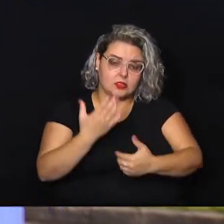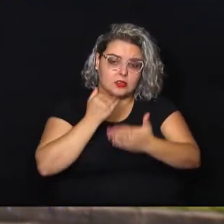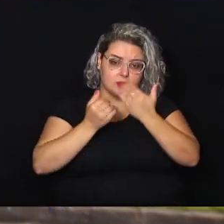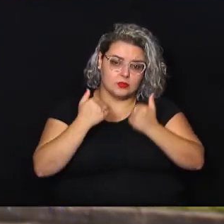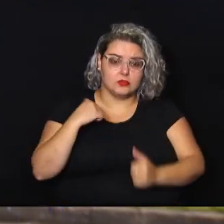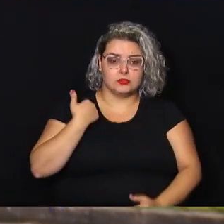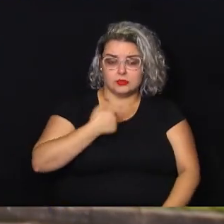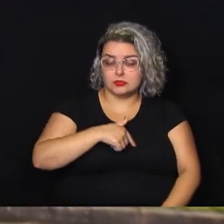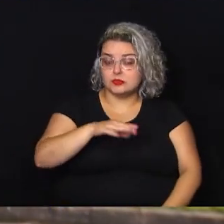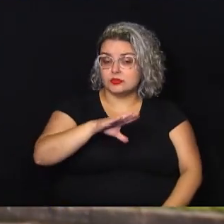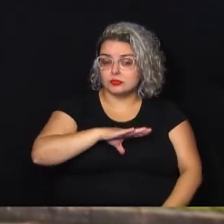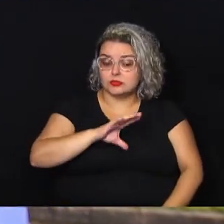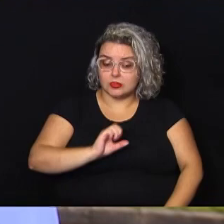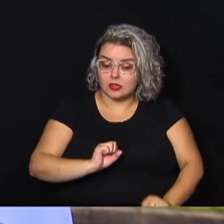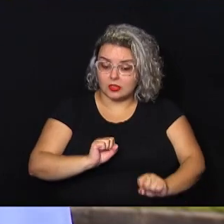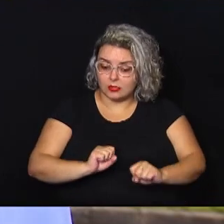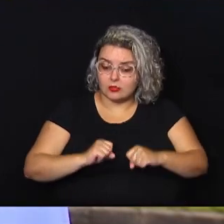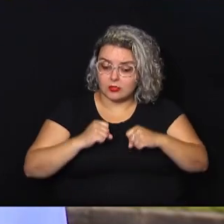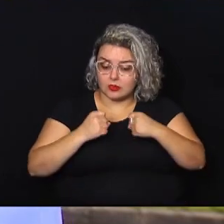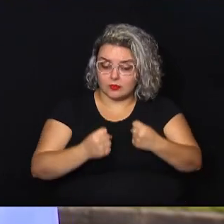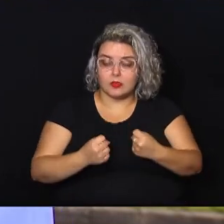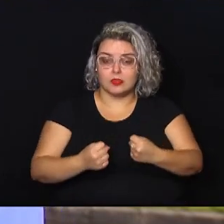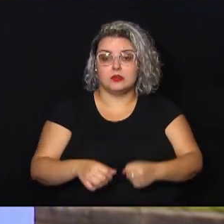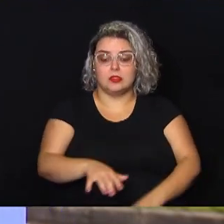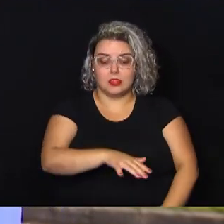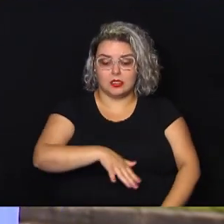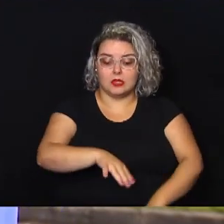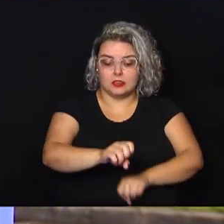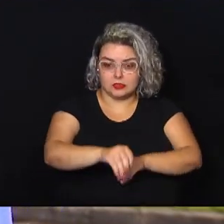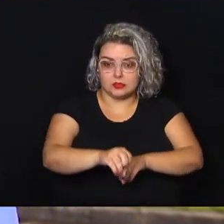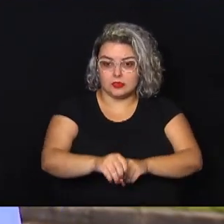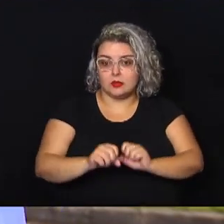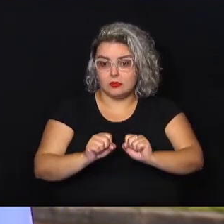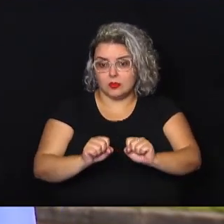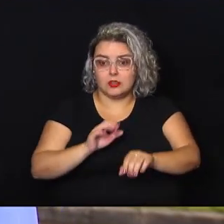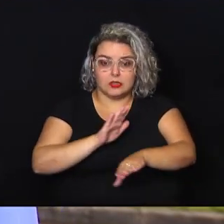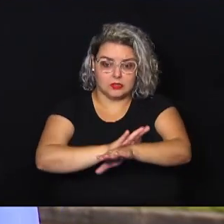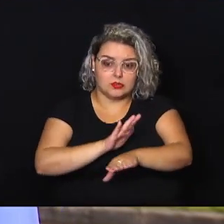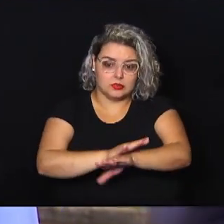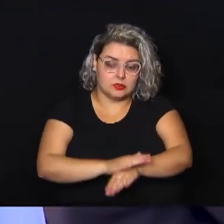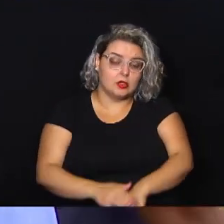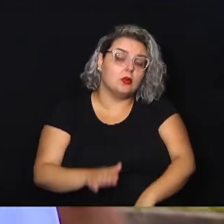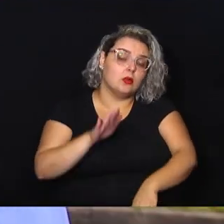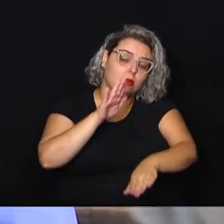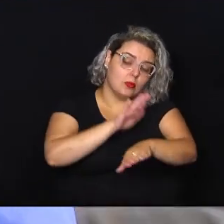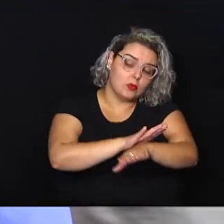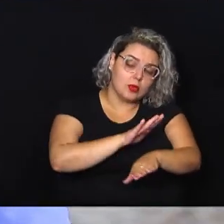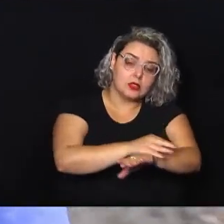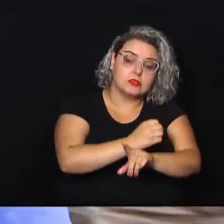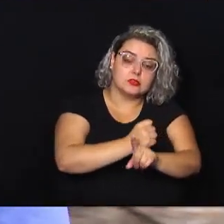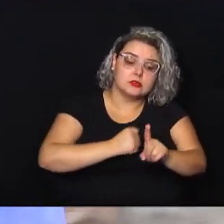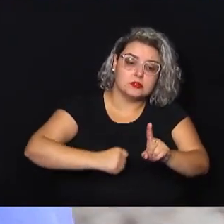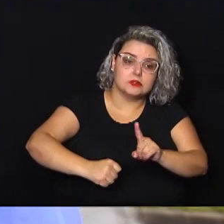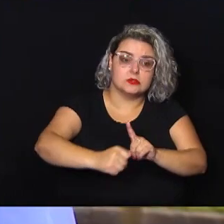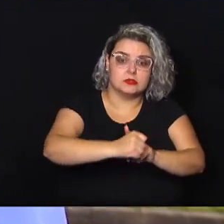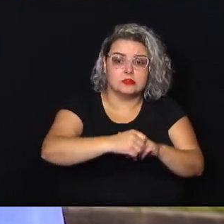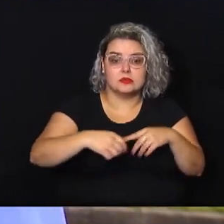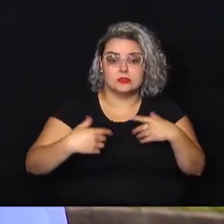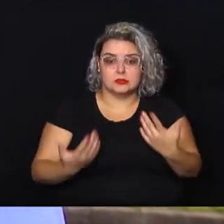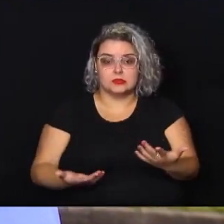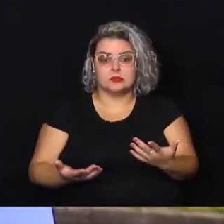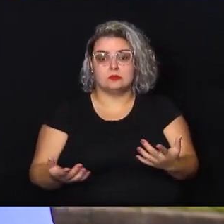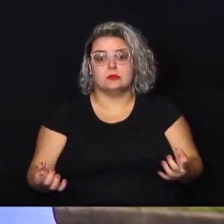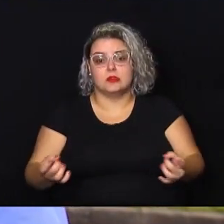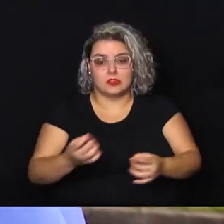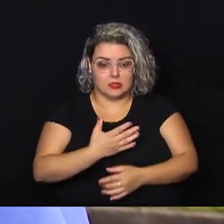município. É um reforço da educação, pode contribuir com assistência social. Então, a questão de combate à